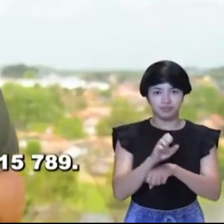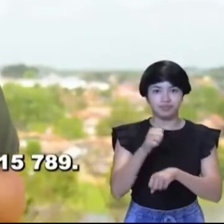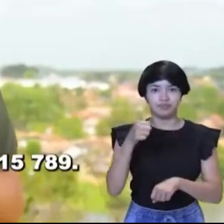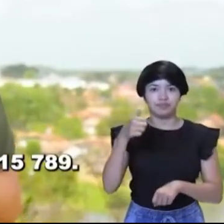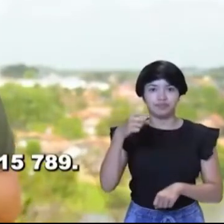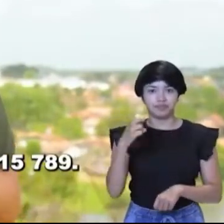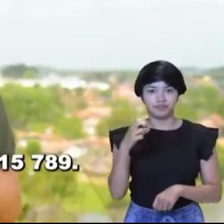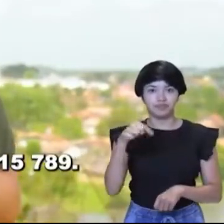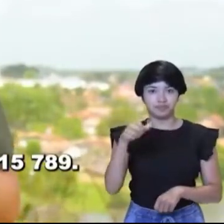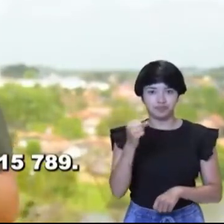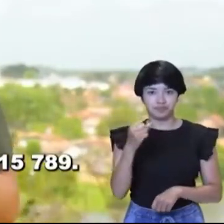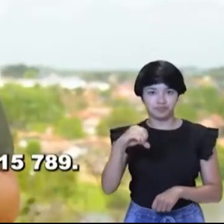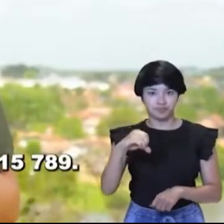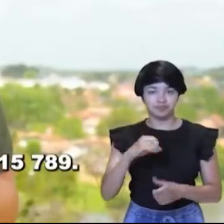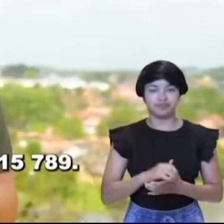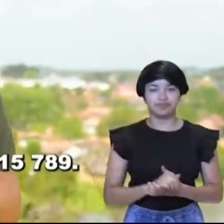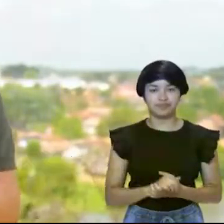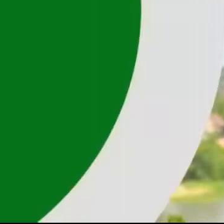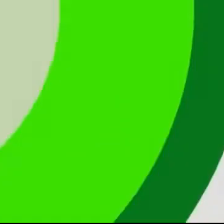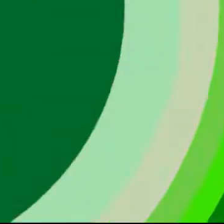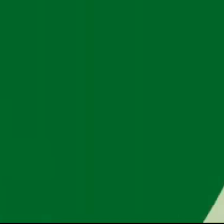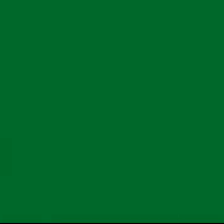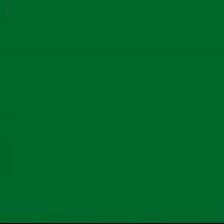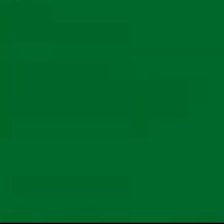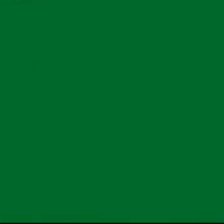estadual, 15789.